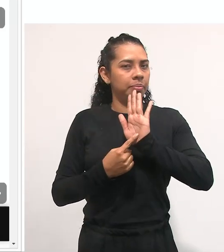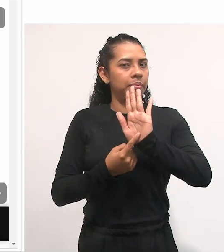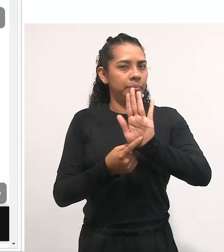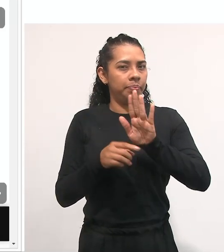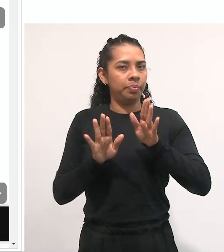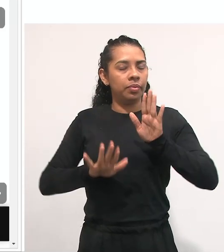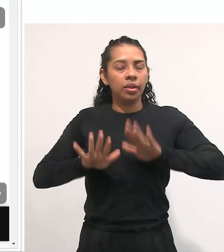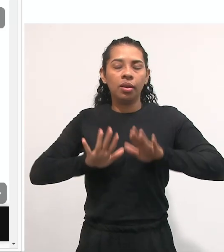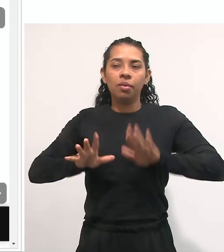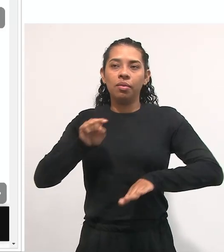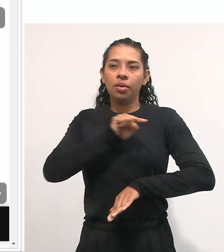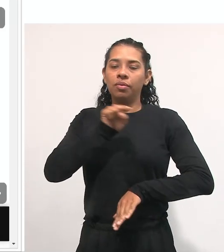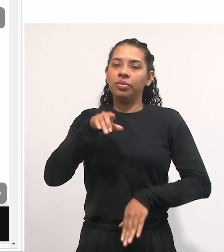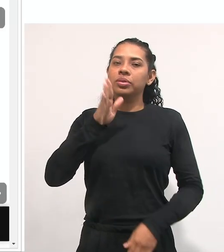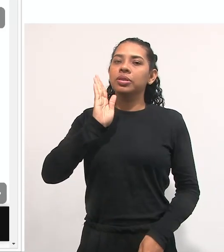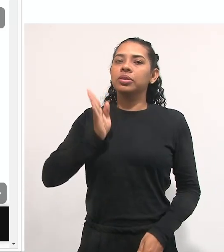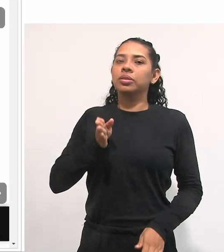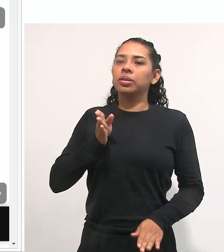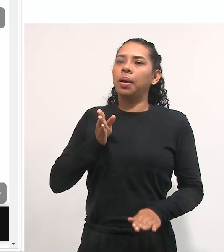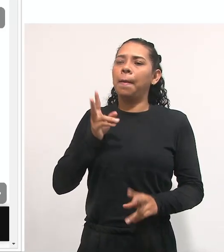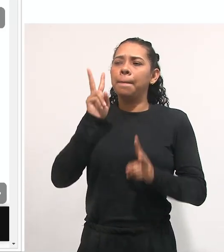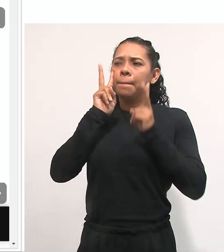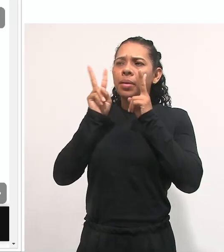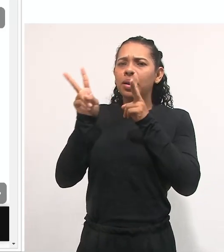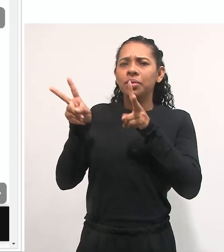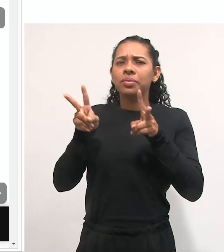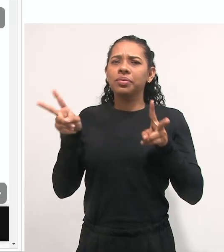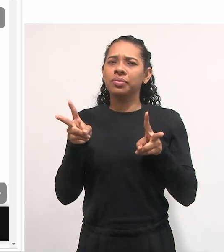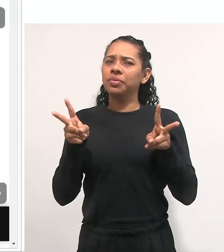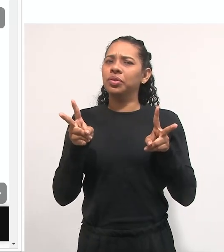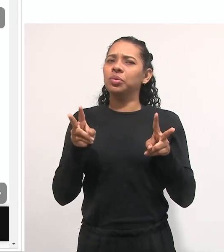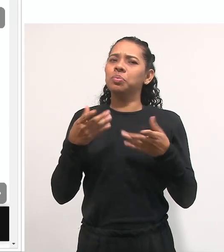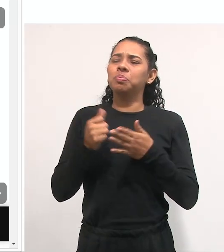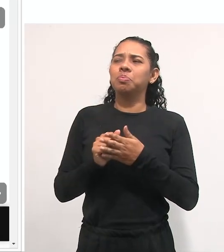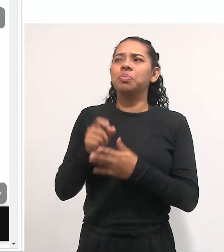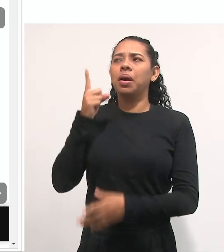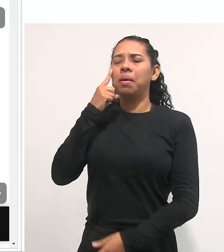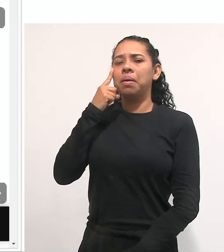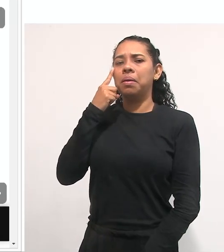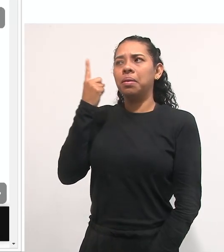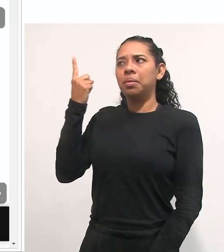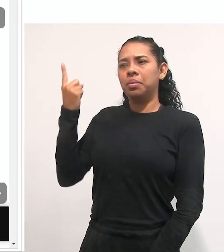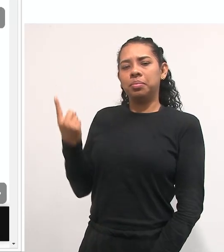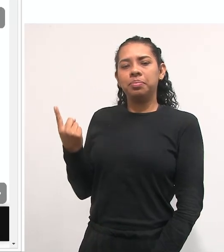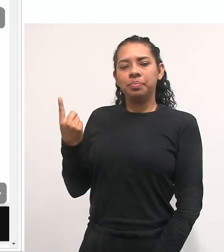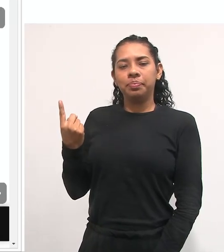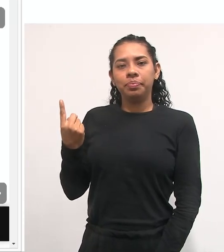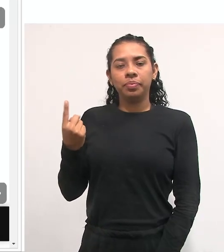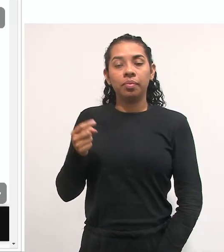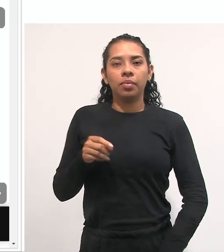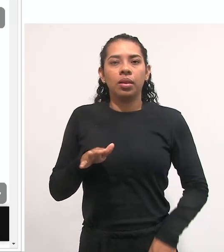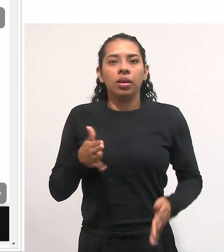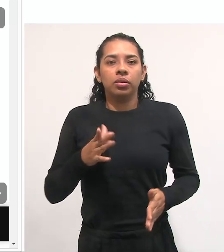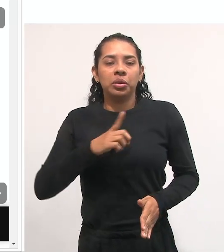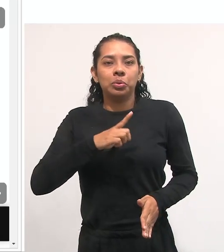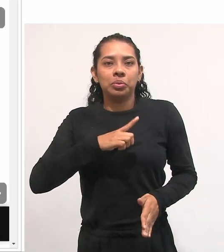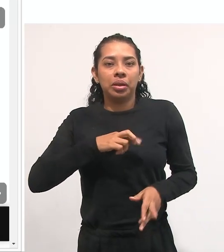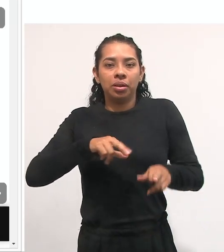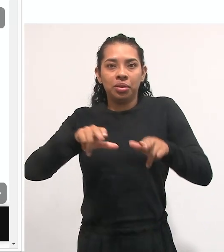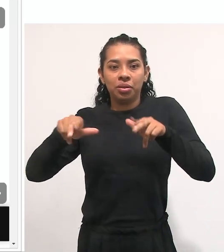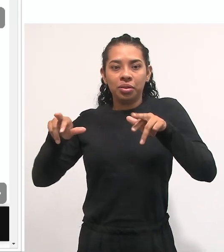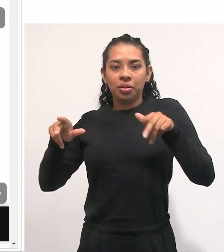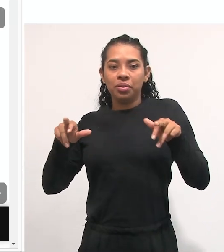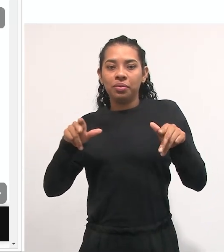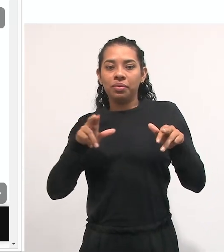visto essa charge em algum momento da sua vida. Então, nós temos aí um macaco, um punguinho, um elefante, um